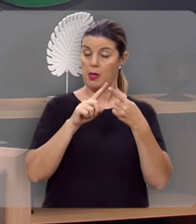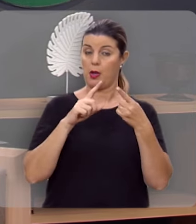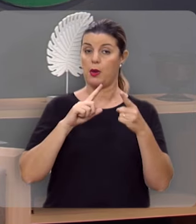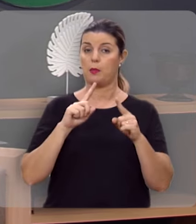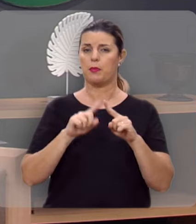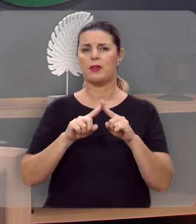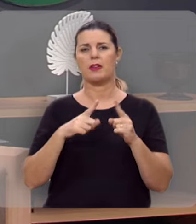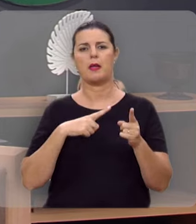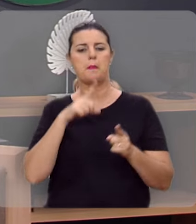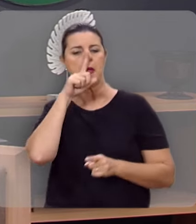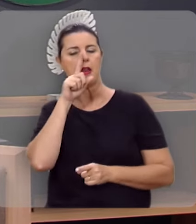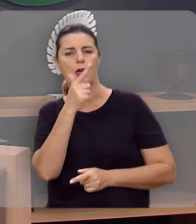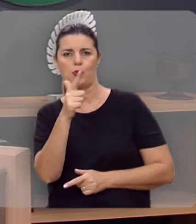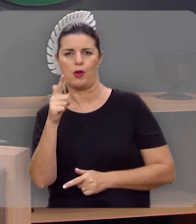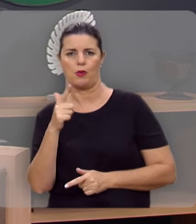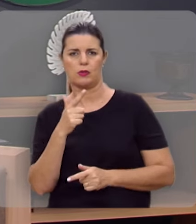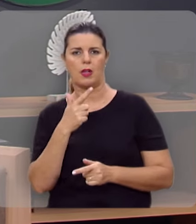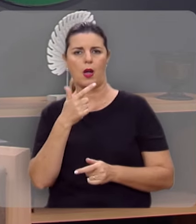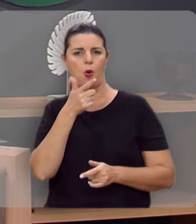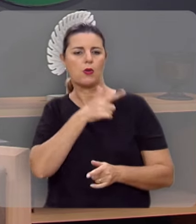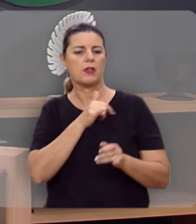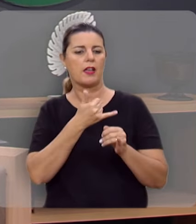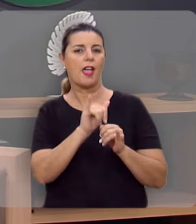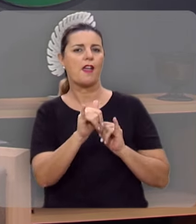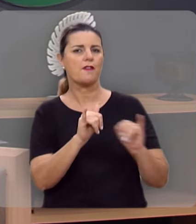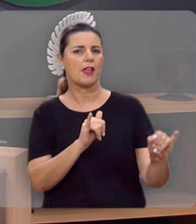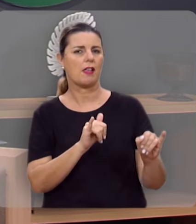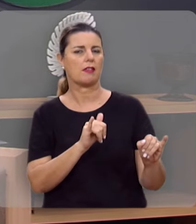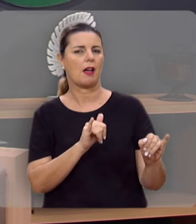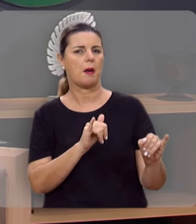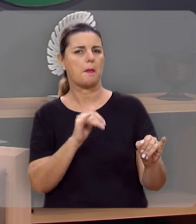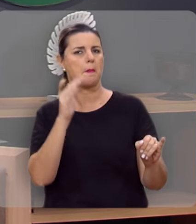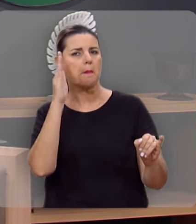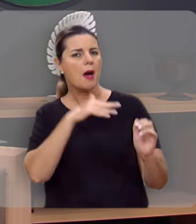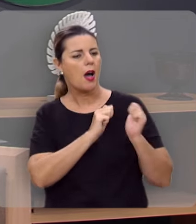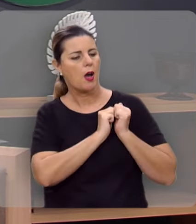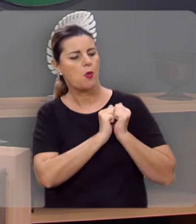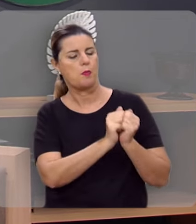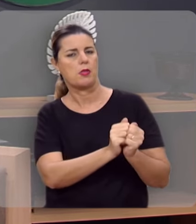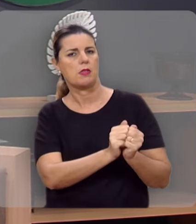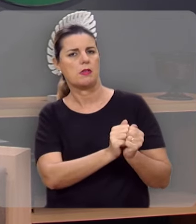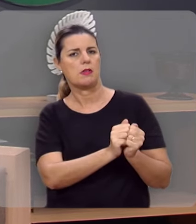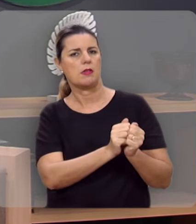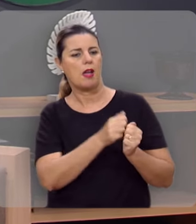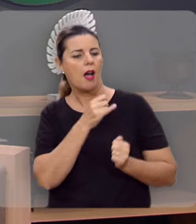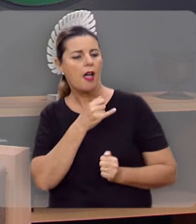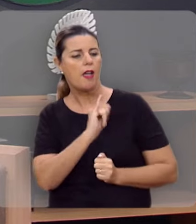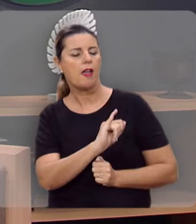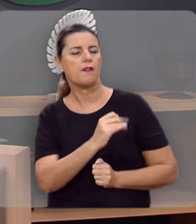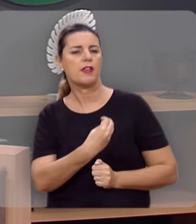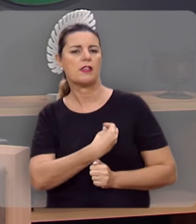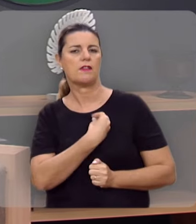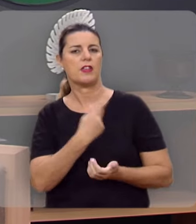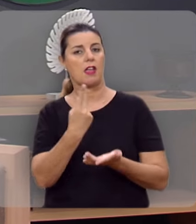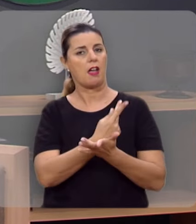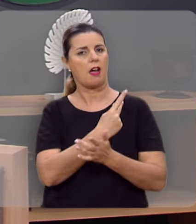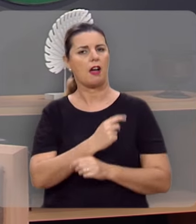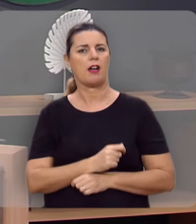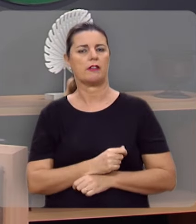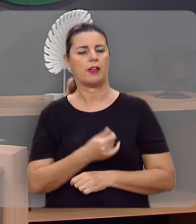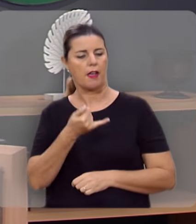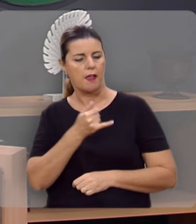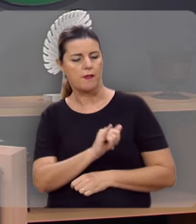Primeiro, porque eles vão evitar uma série de perigos. Más companhias vão evitar. Vão evitar uma vida